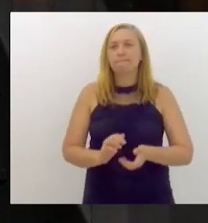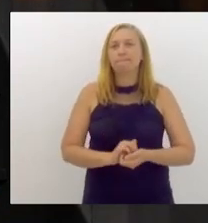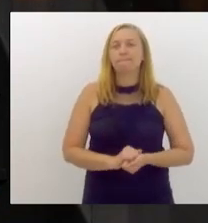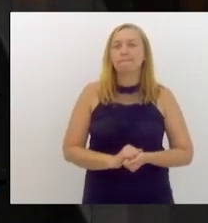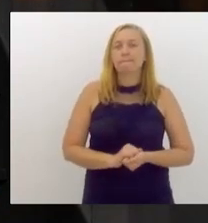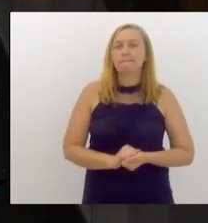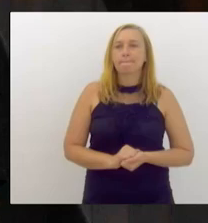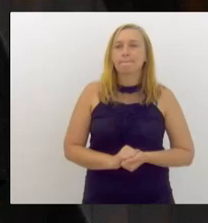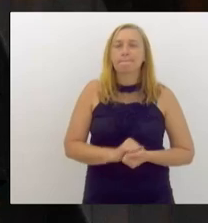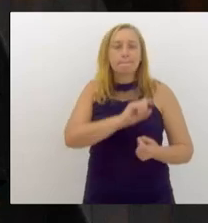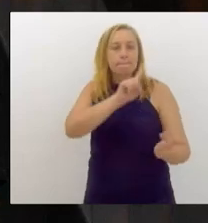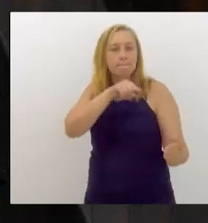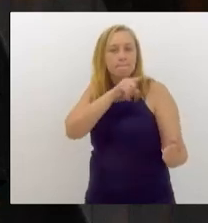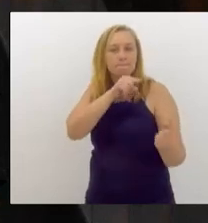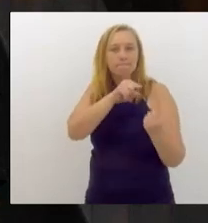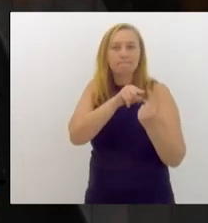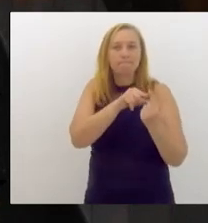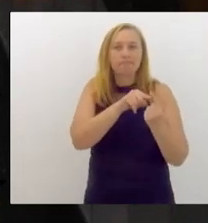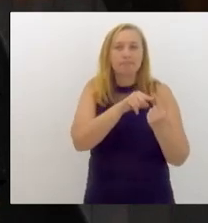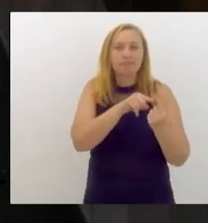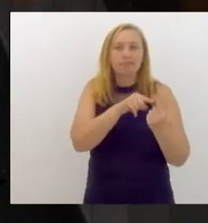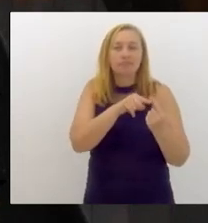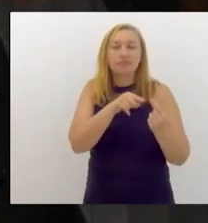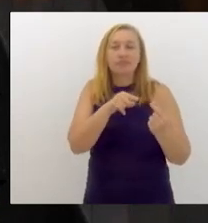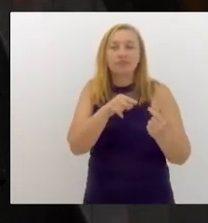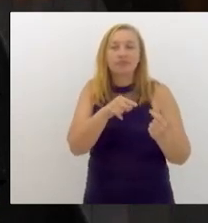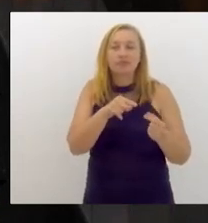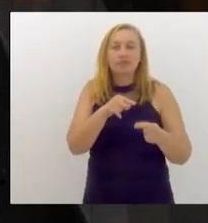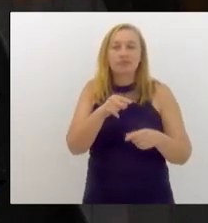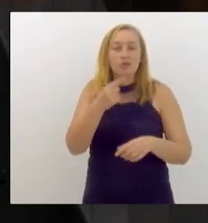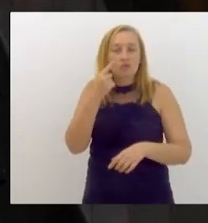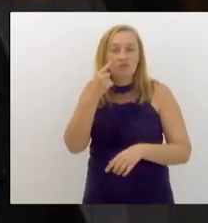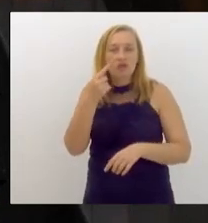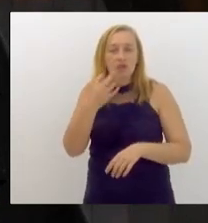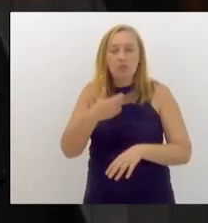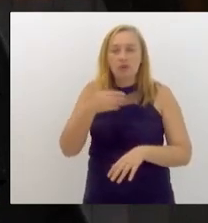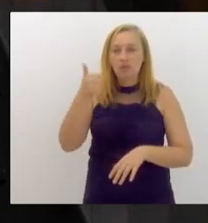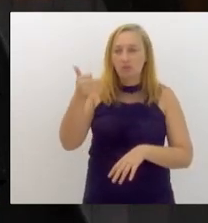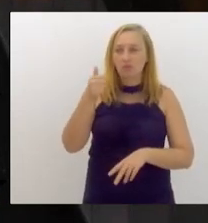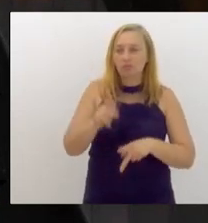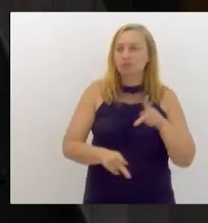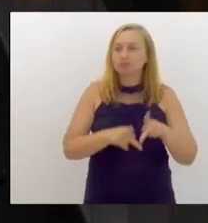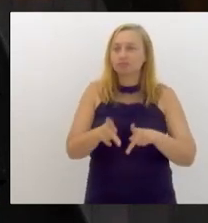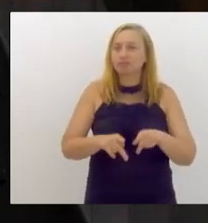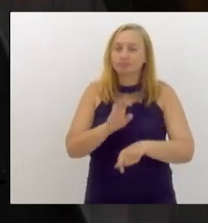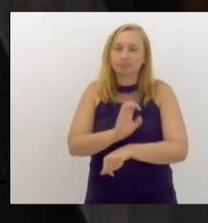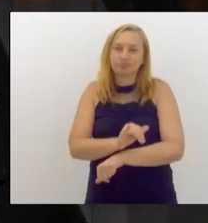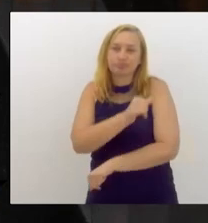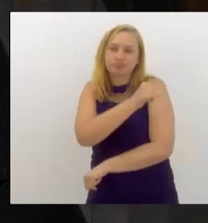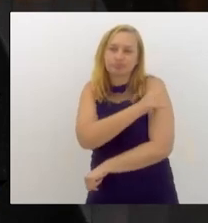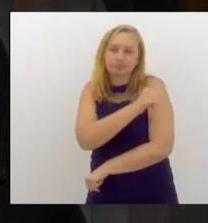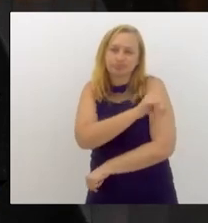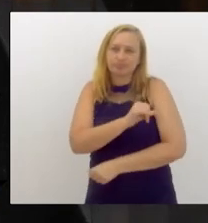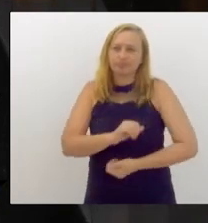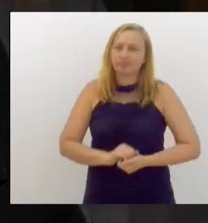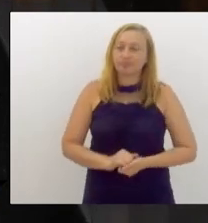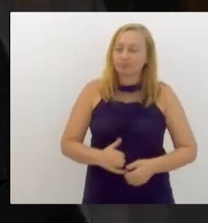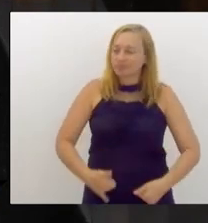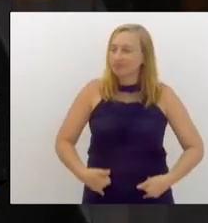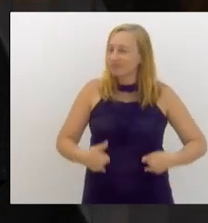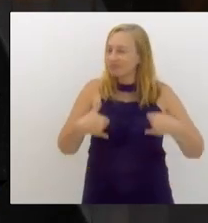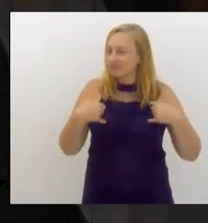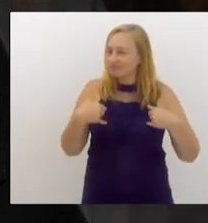no objetivo de buscarmos o bem-estar do povo do estado do Rio de Janeiro. me honra